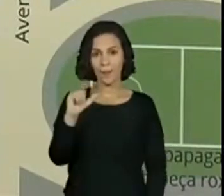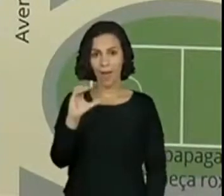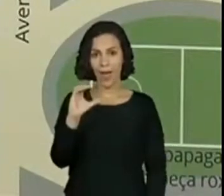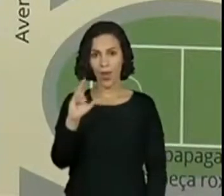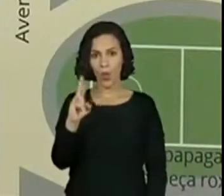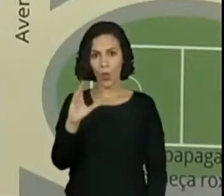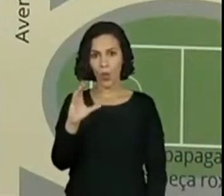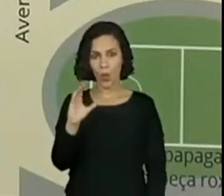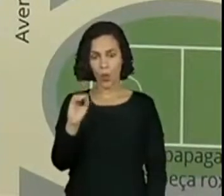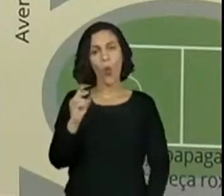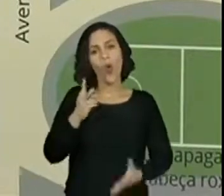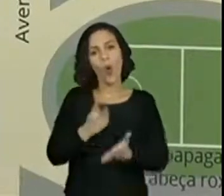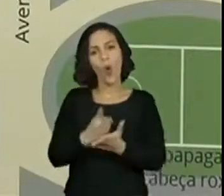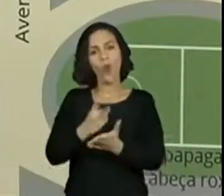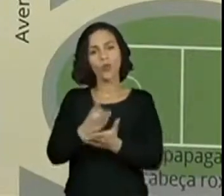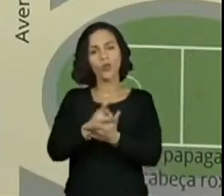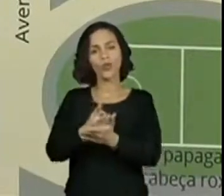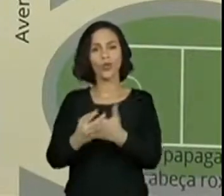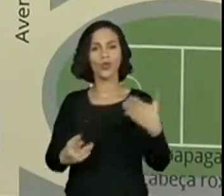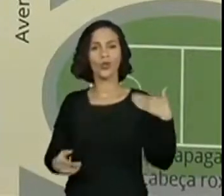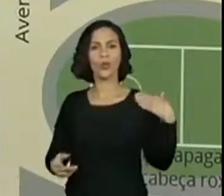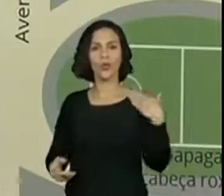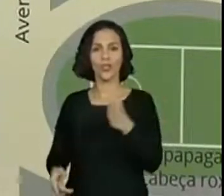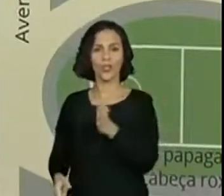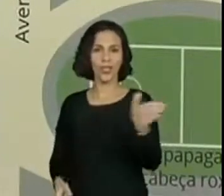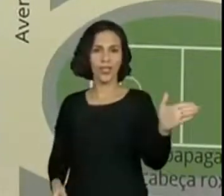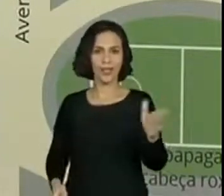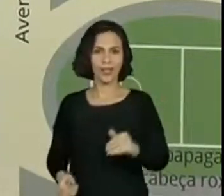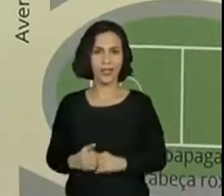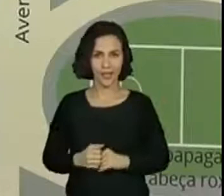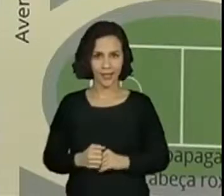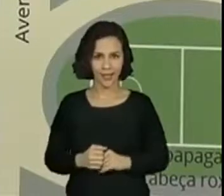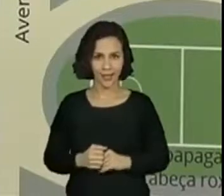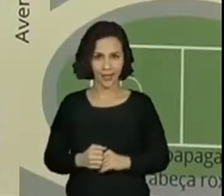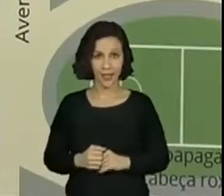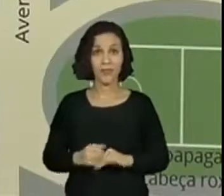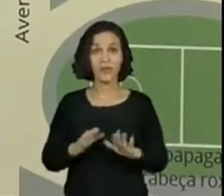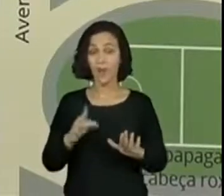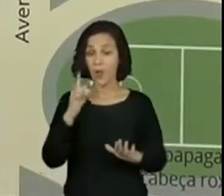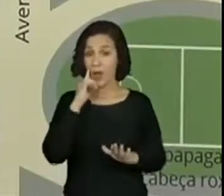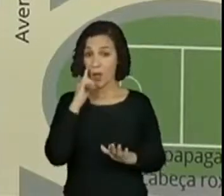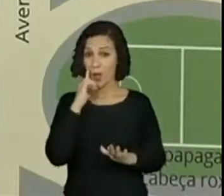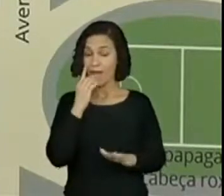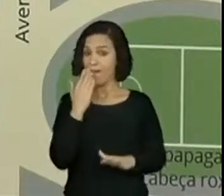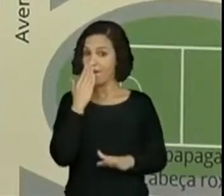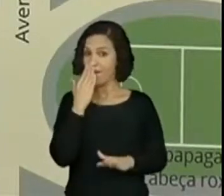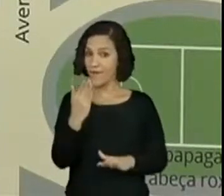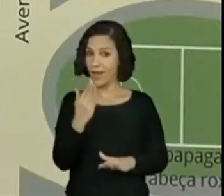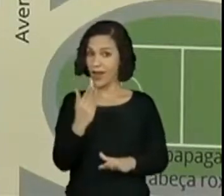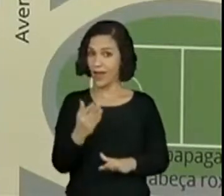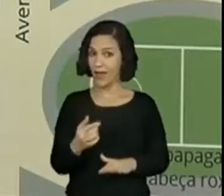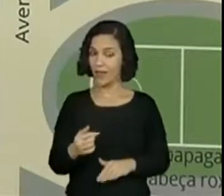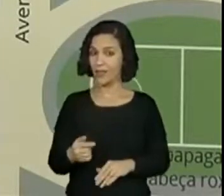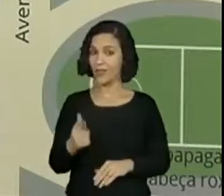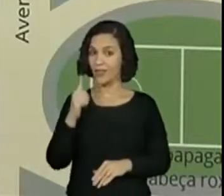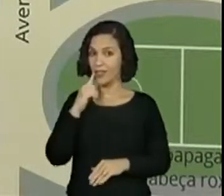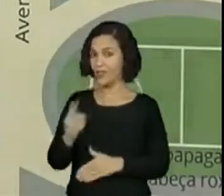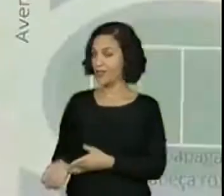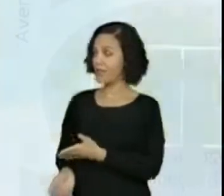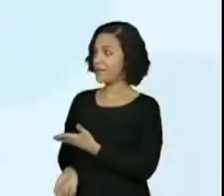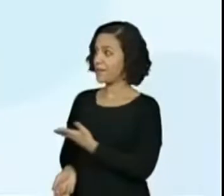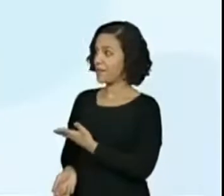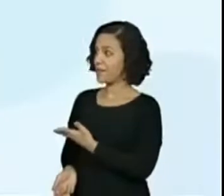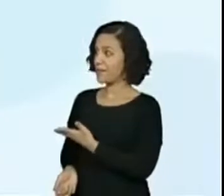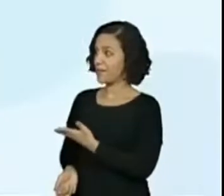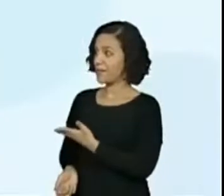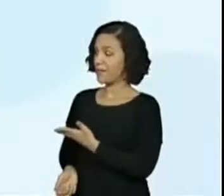vocês enxergarem. A casa da Carol, ela está olhando para cá. Qual direção ela vai seguir?